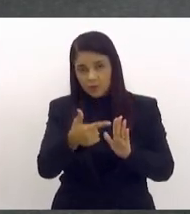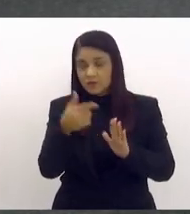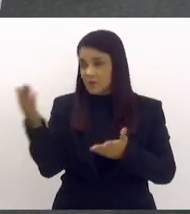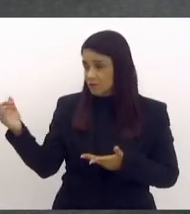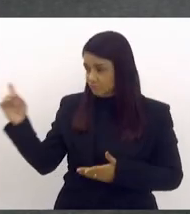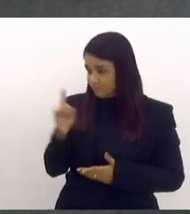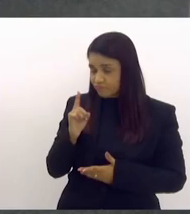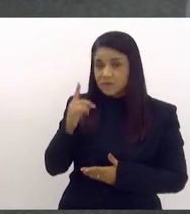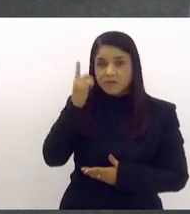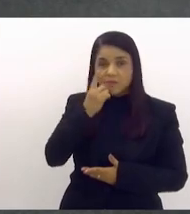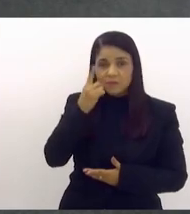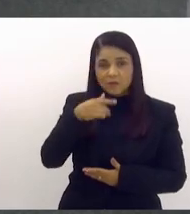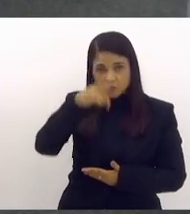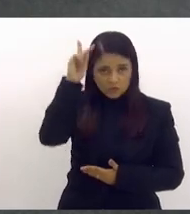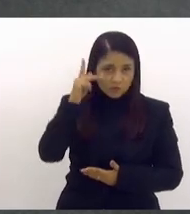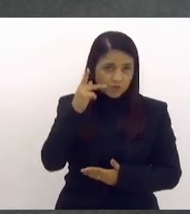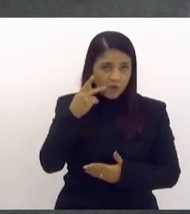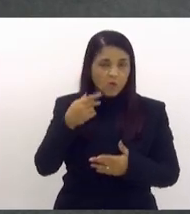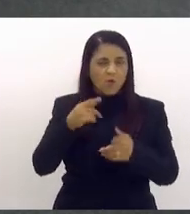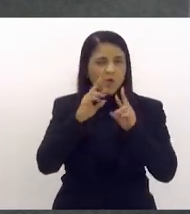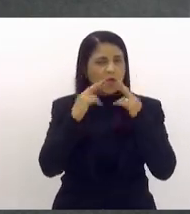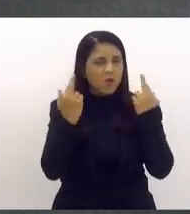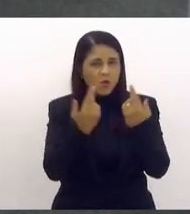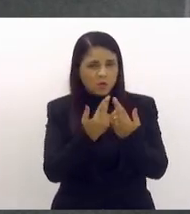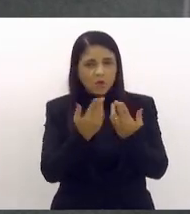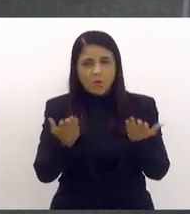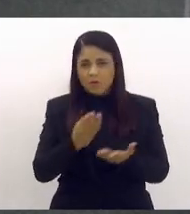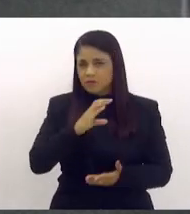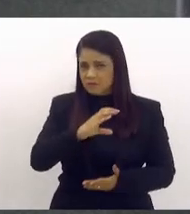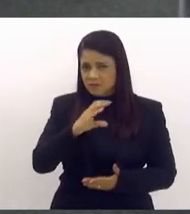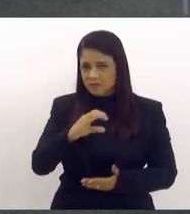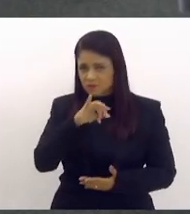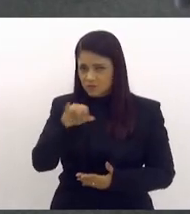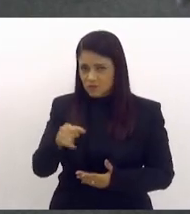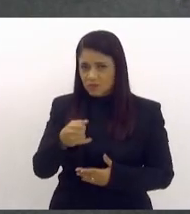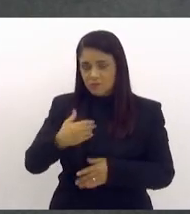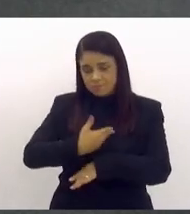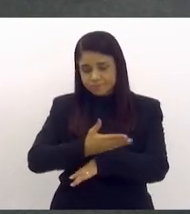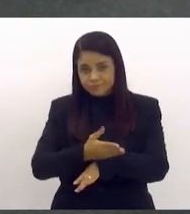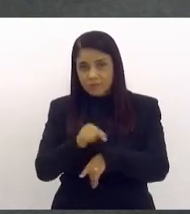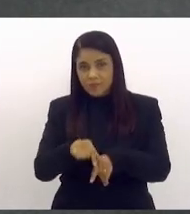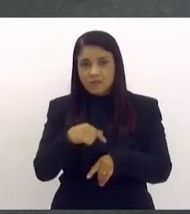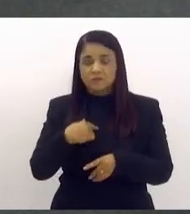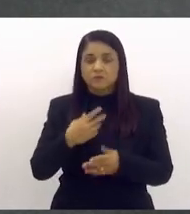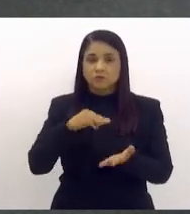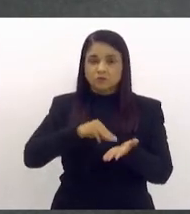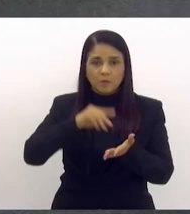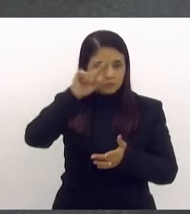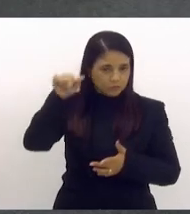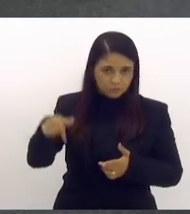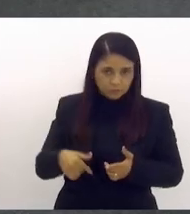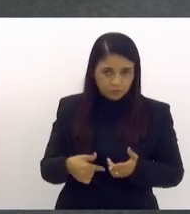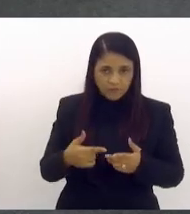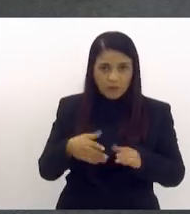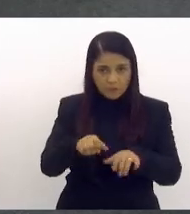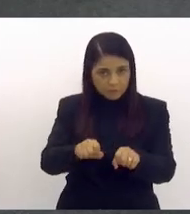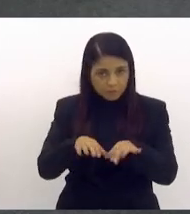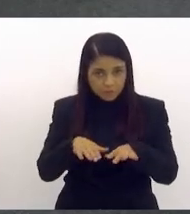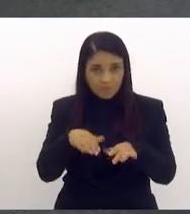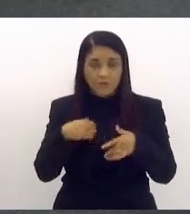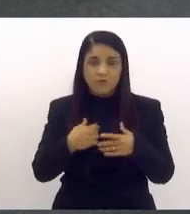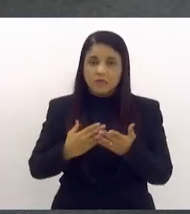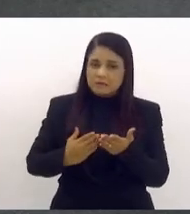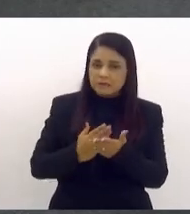Sei que a comissão teve reunião até muito tarde hoje, os membros não desceram, mas gostaria de negociar a